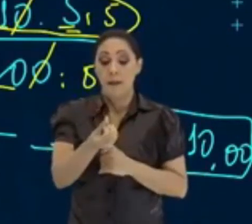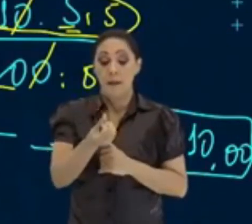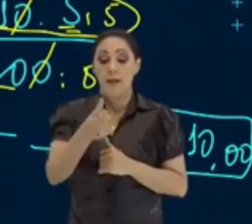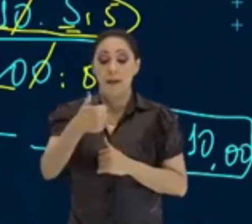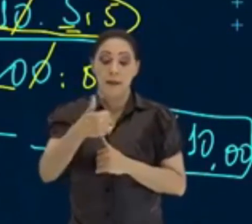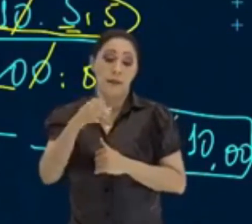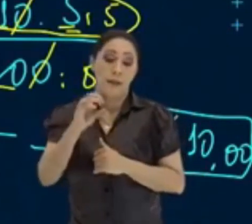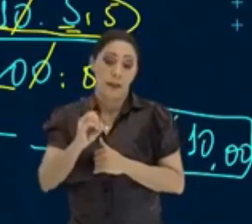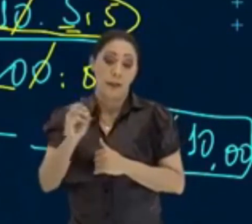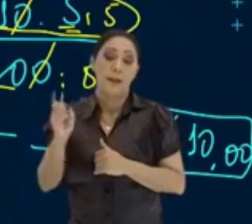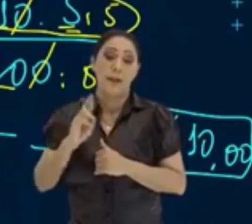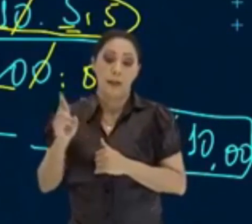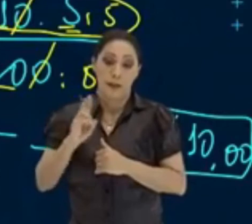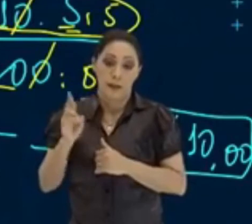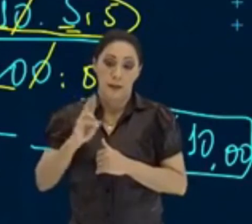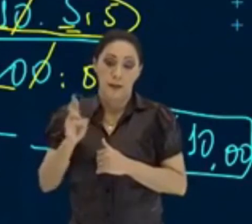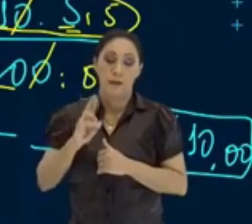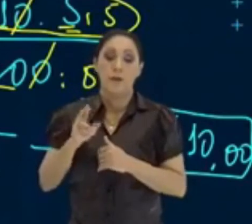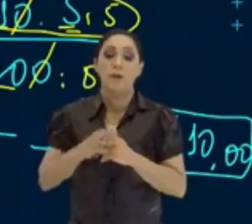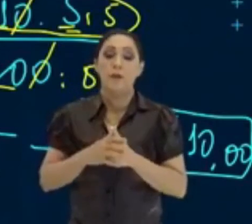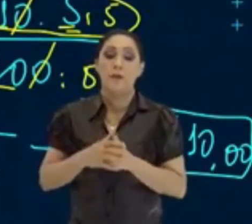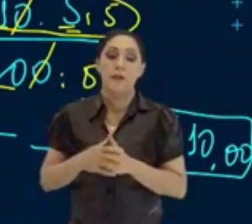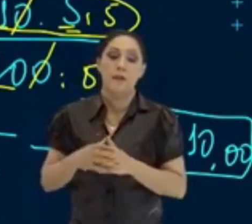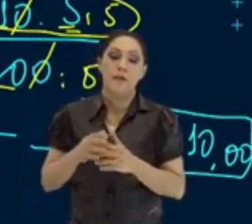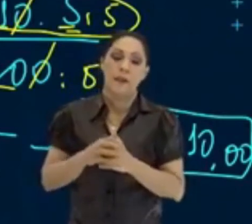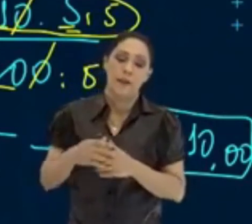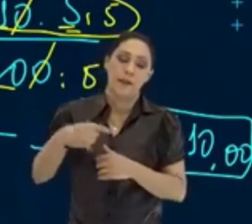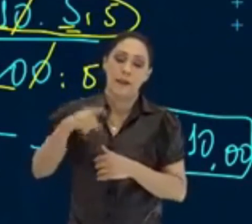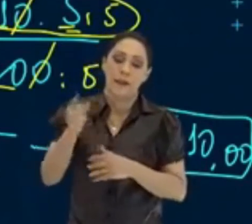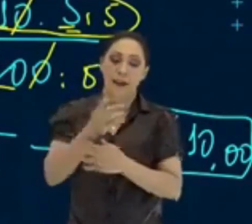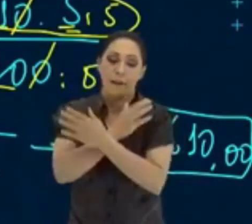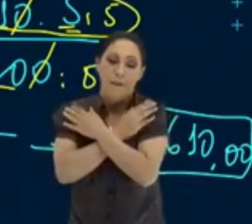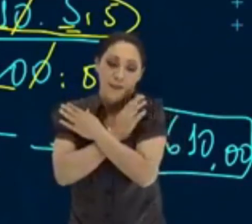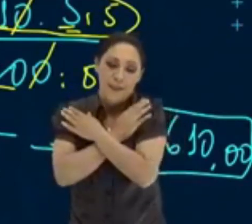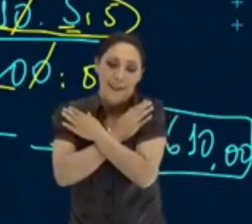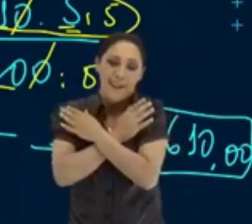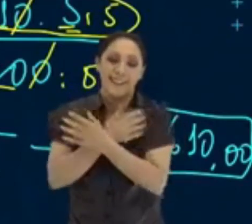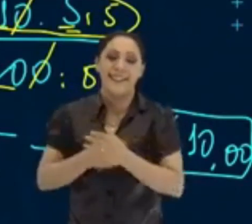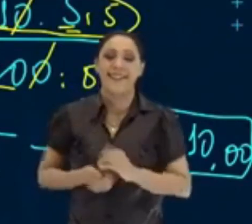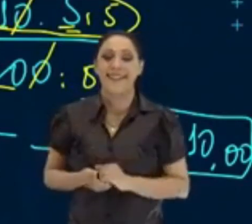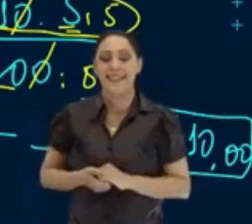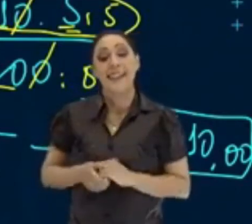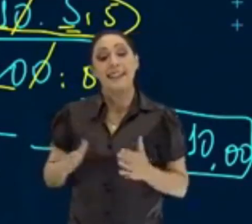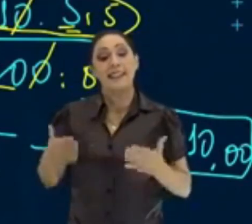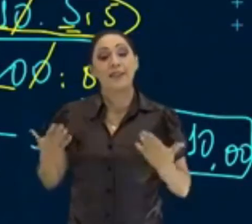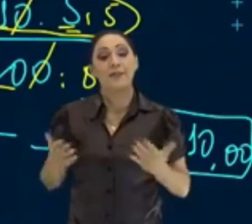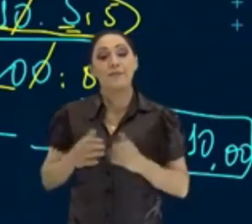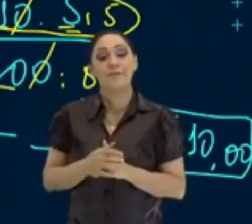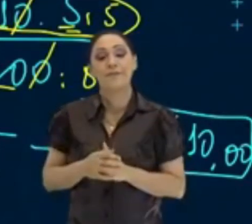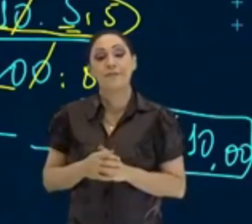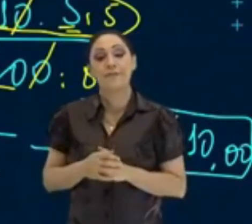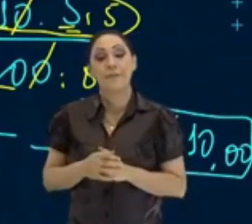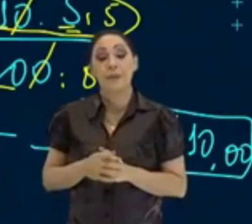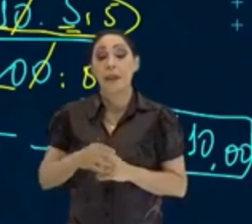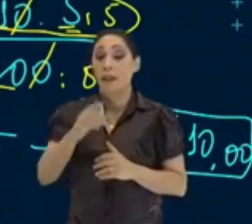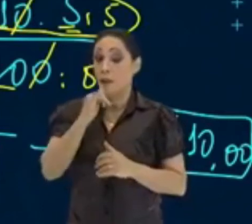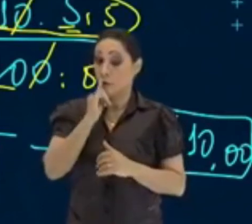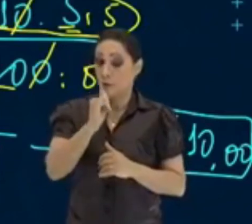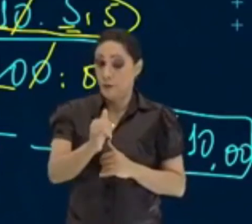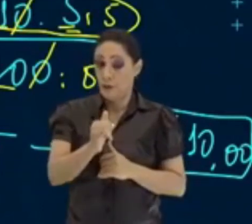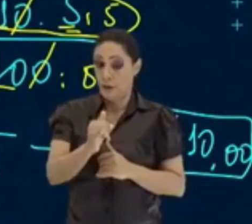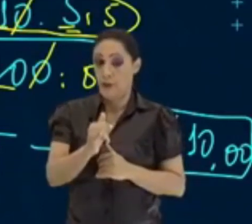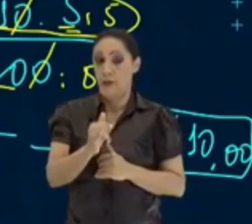610 reais. E corre para o abraço. Corre para o abraço. Pessoal, deixe-te dizer...